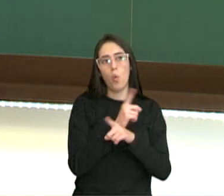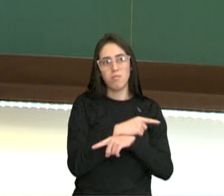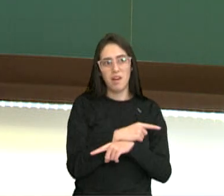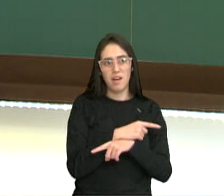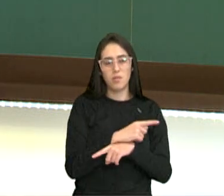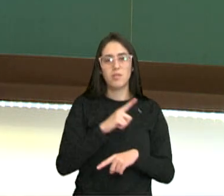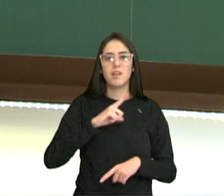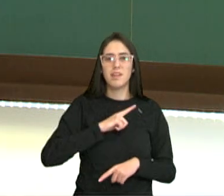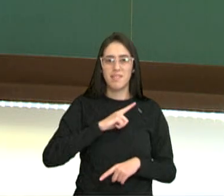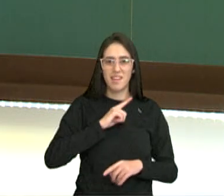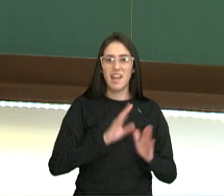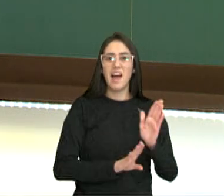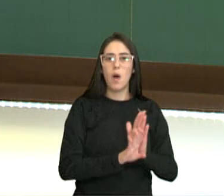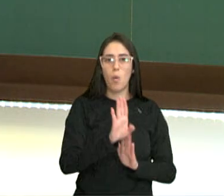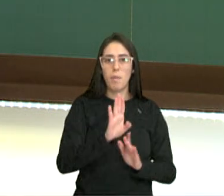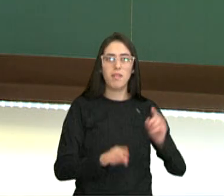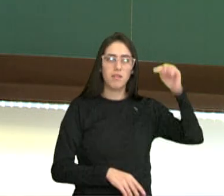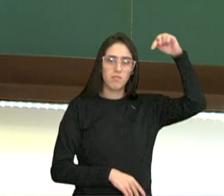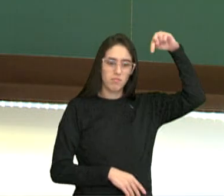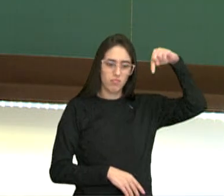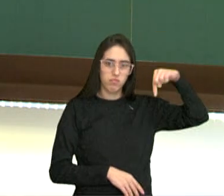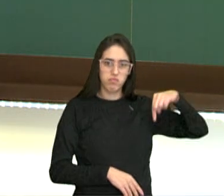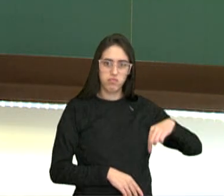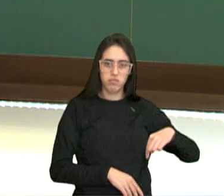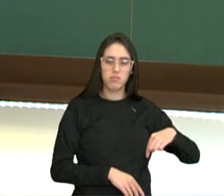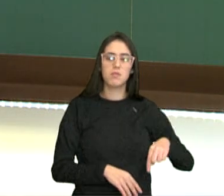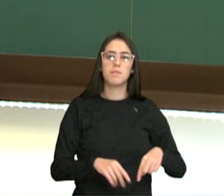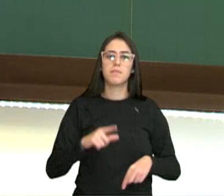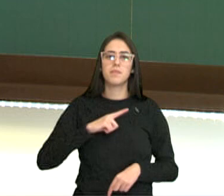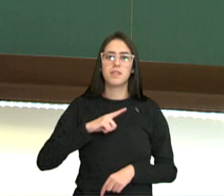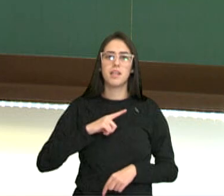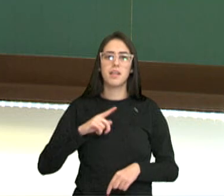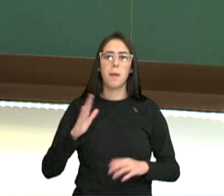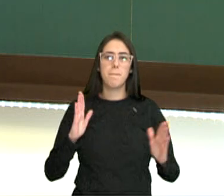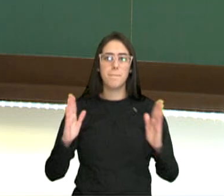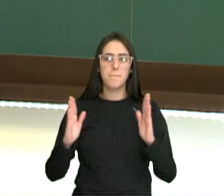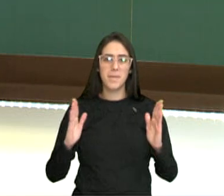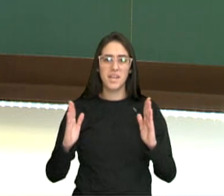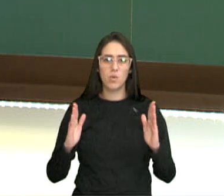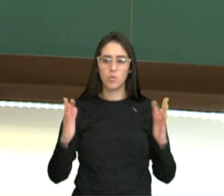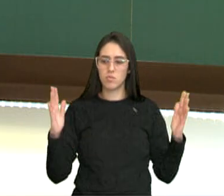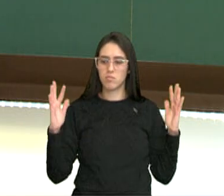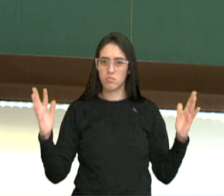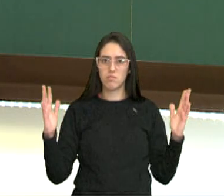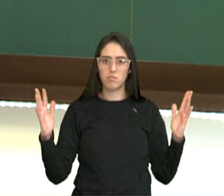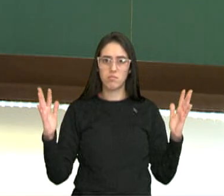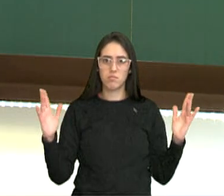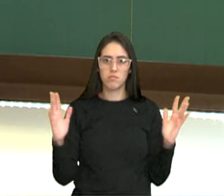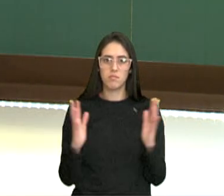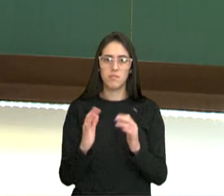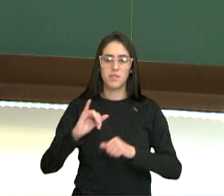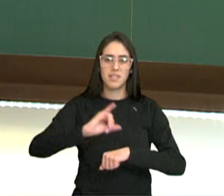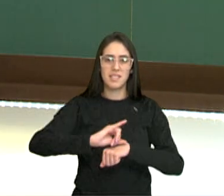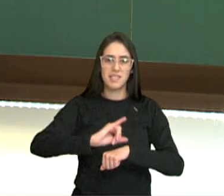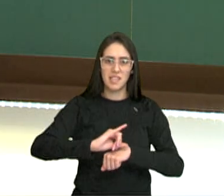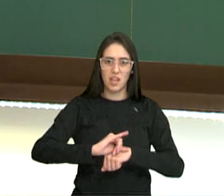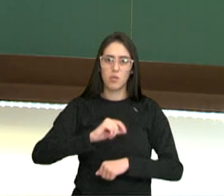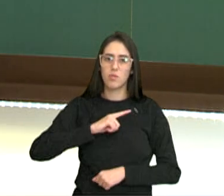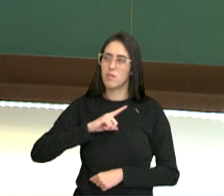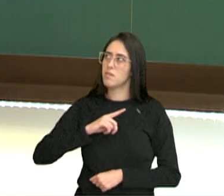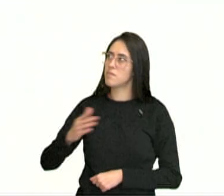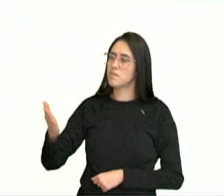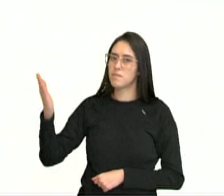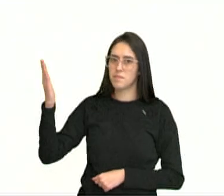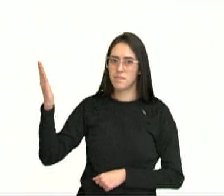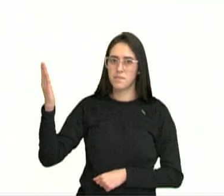então, de cima para baixo. E no período das extremidades para o centro. Então, das extremidades para o centro, tendo aqui o nosso